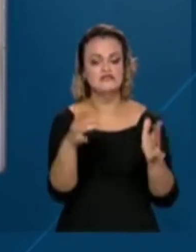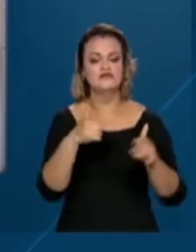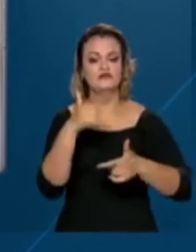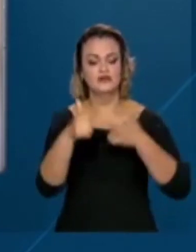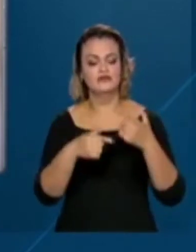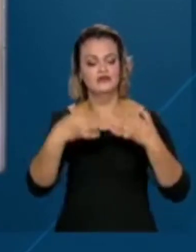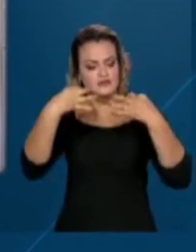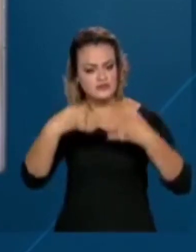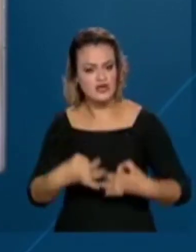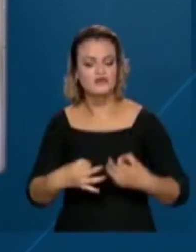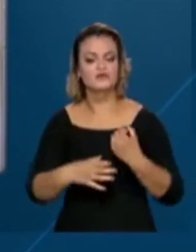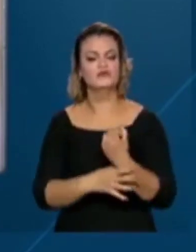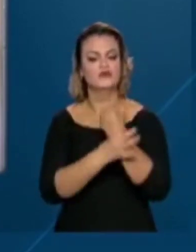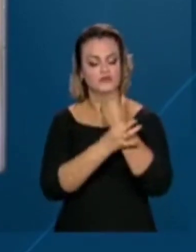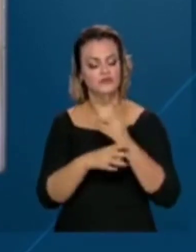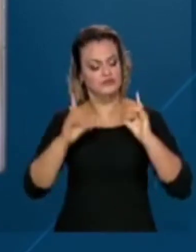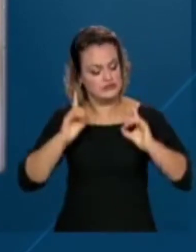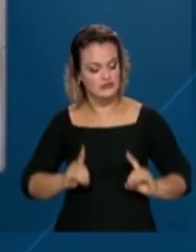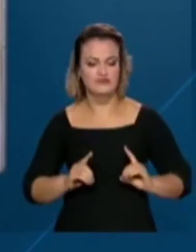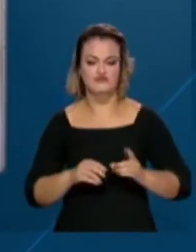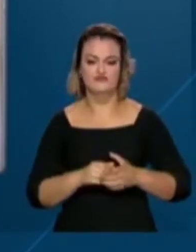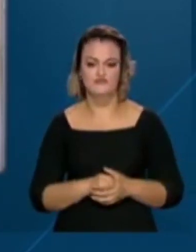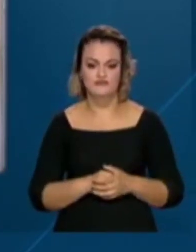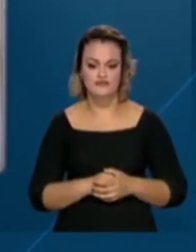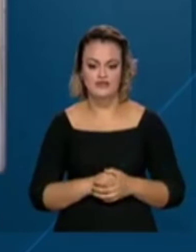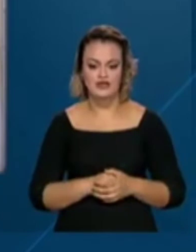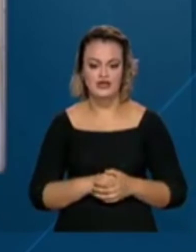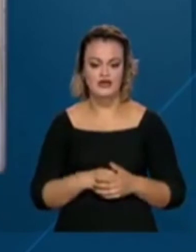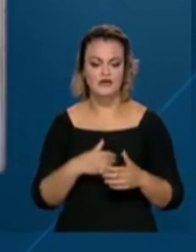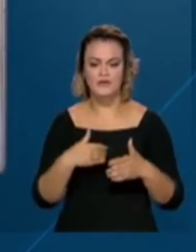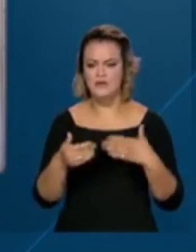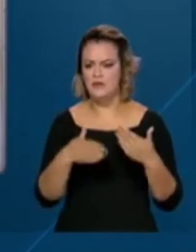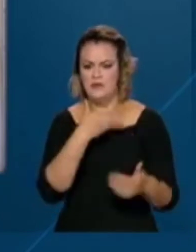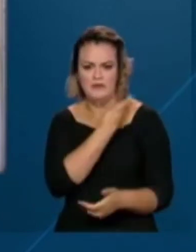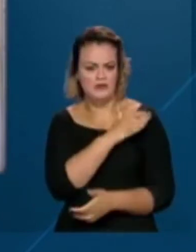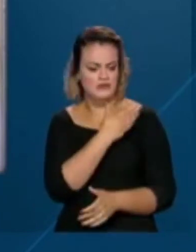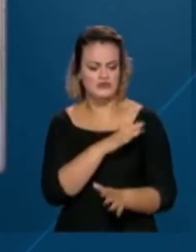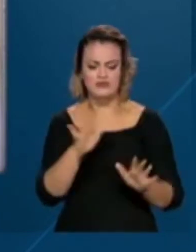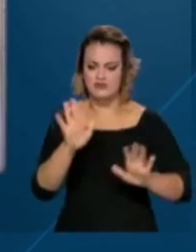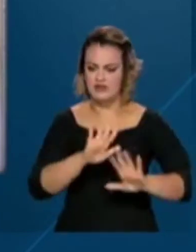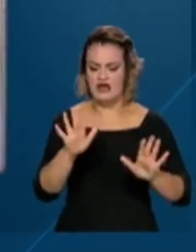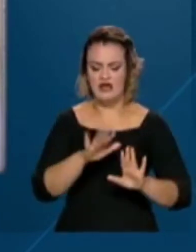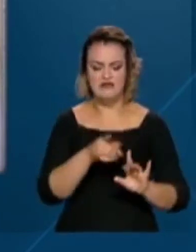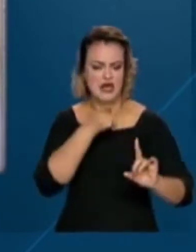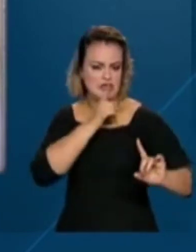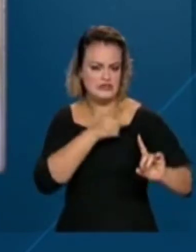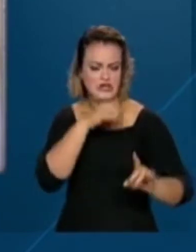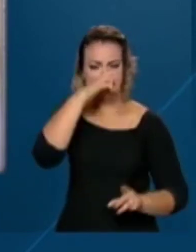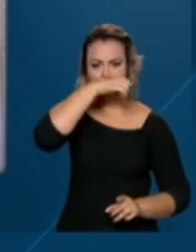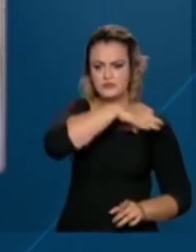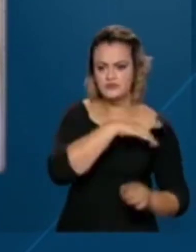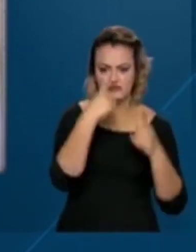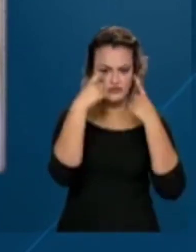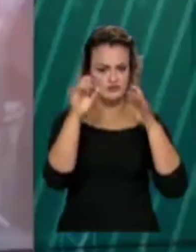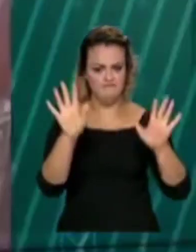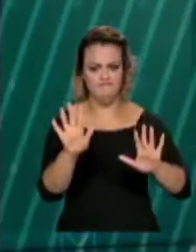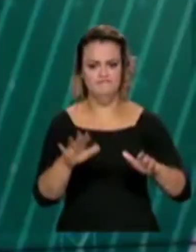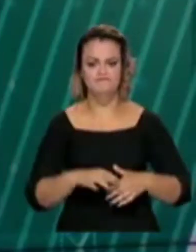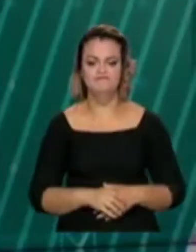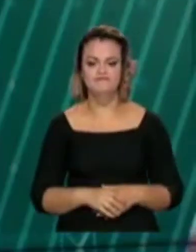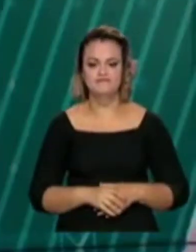sadio, seguro, decente e digno, livre de qualquer discriminação, assédio, abusos e violências.